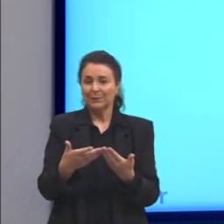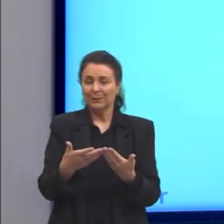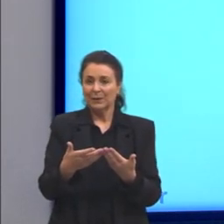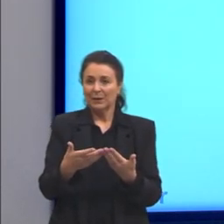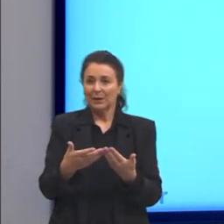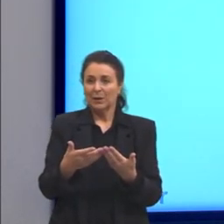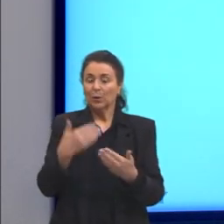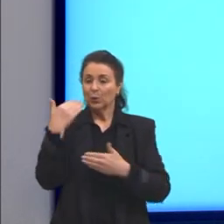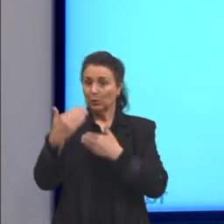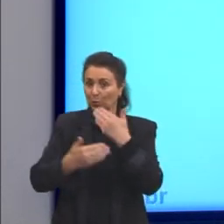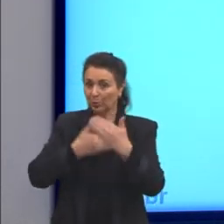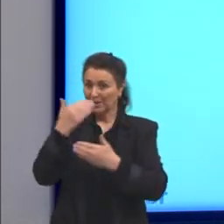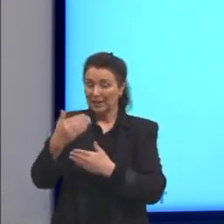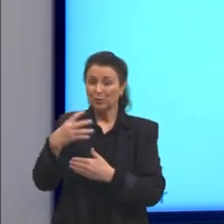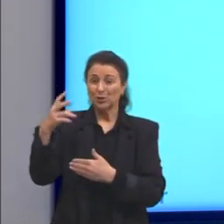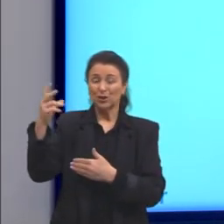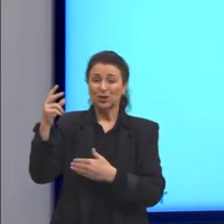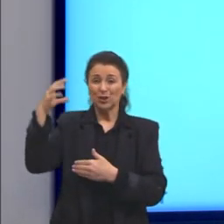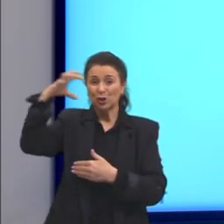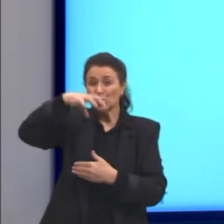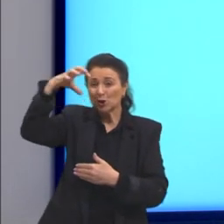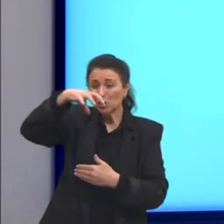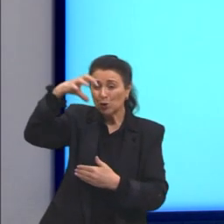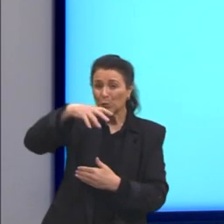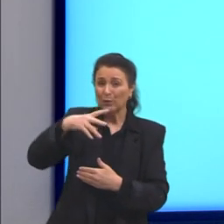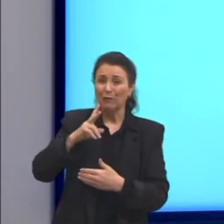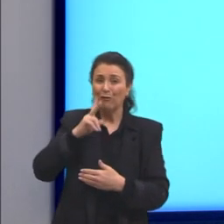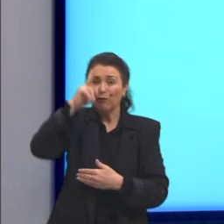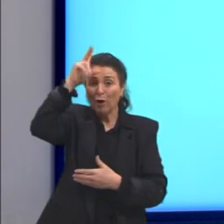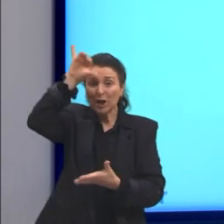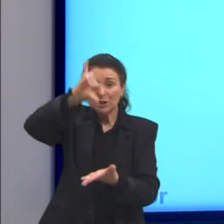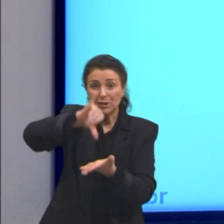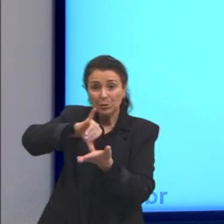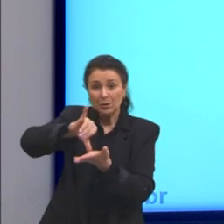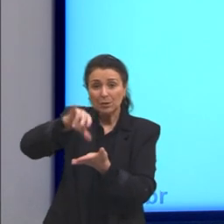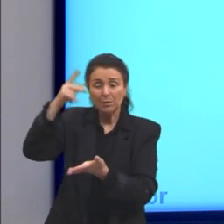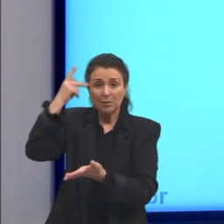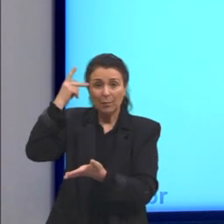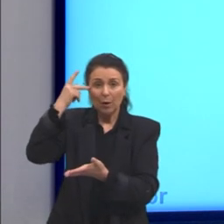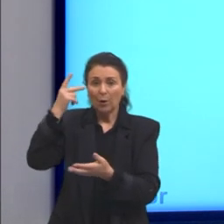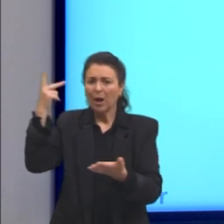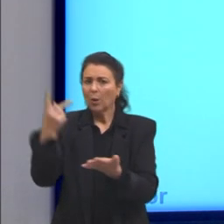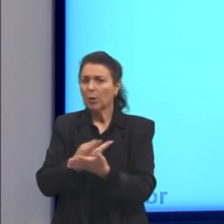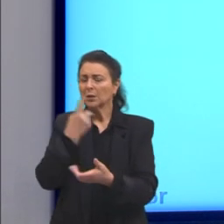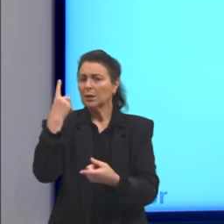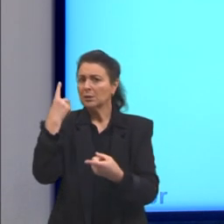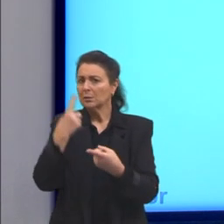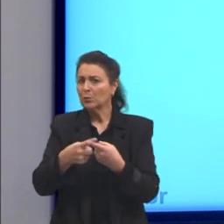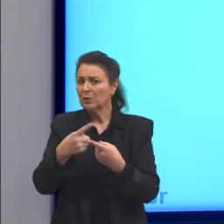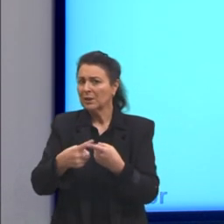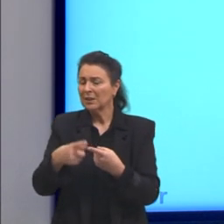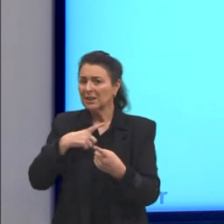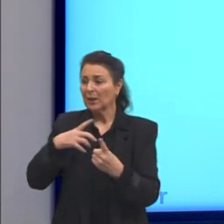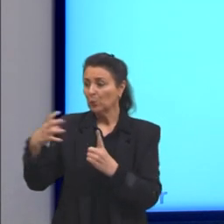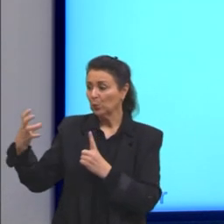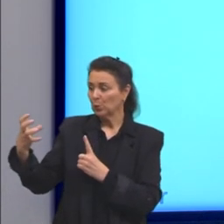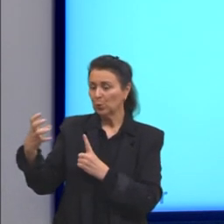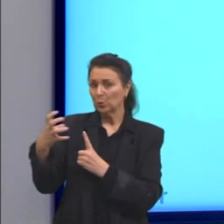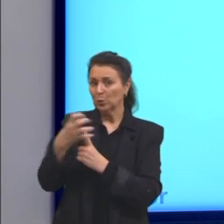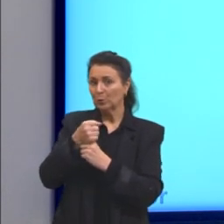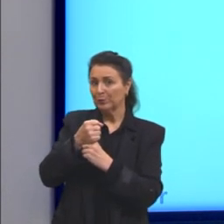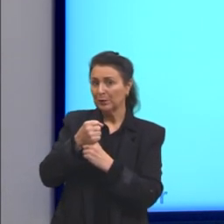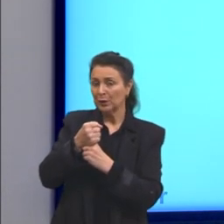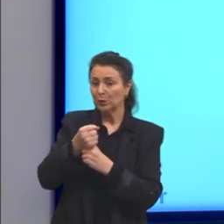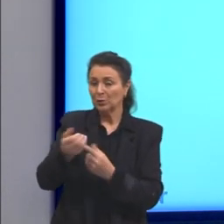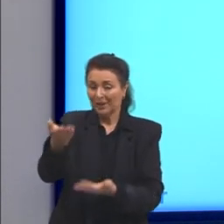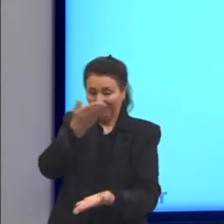no processo de fortes chuvas no centro da cidade de São Paulo, há dois mecanismos dominantes de transferência de calor.